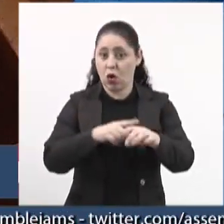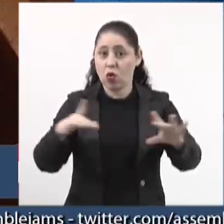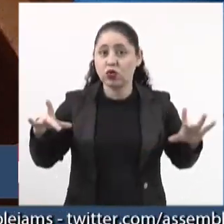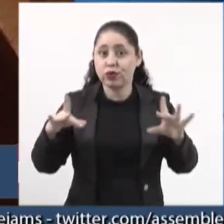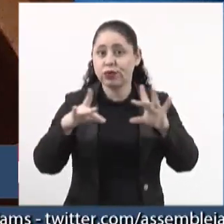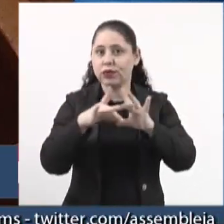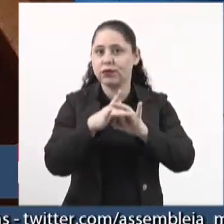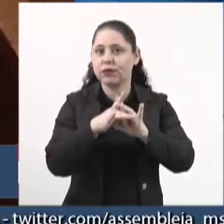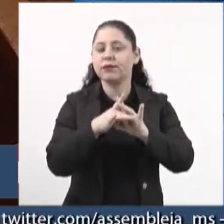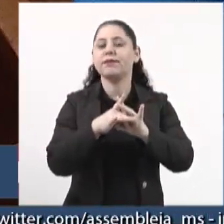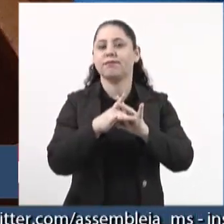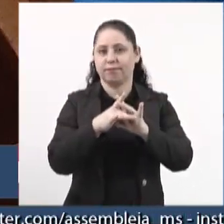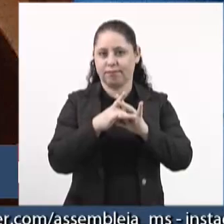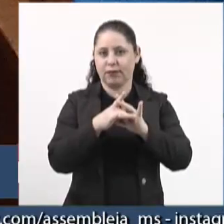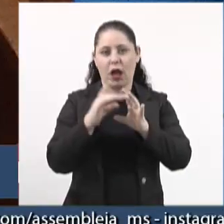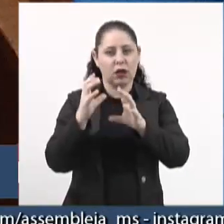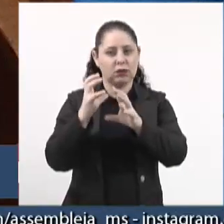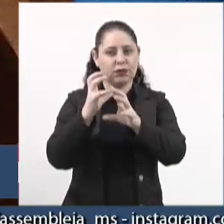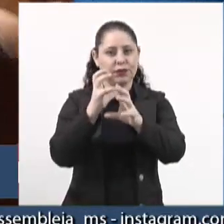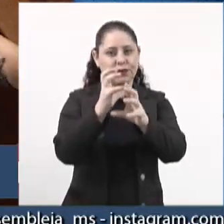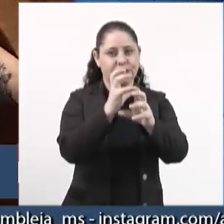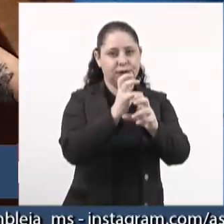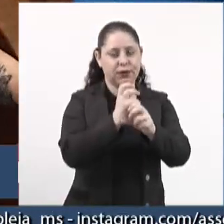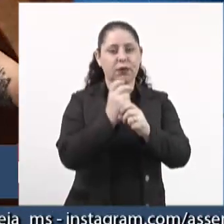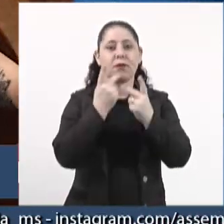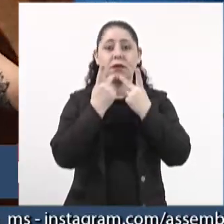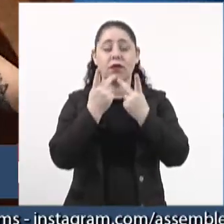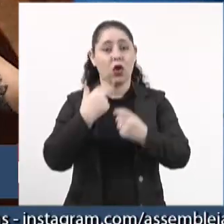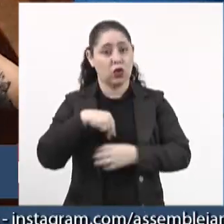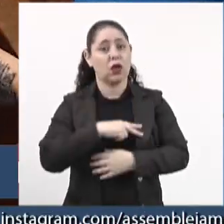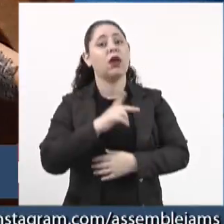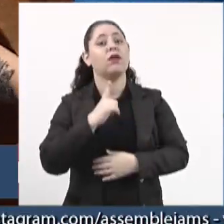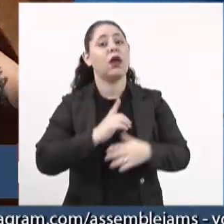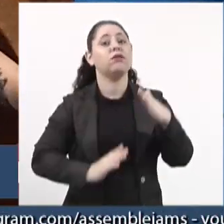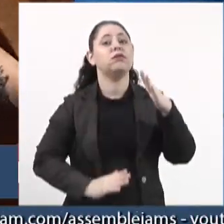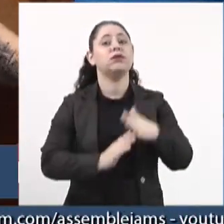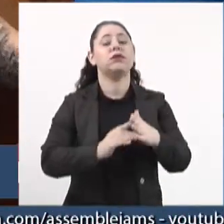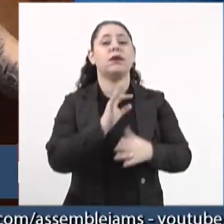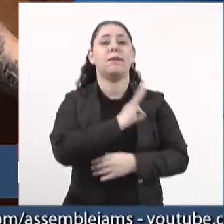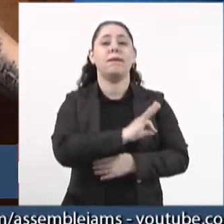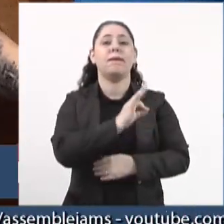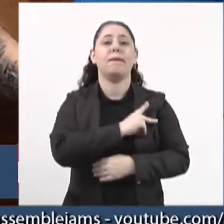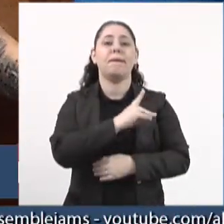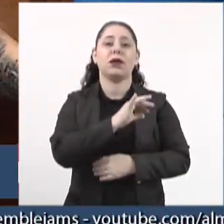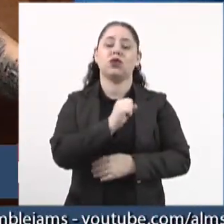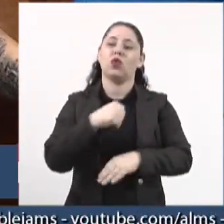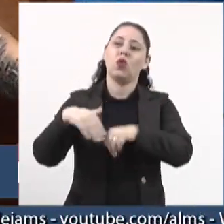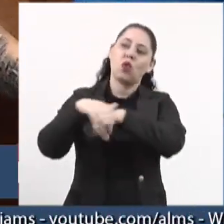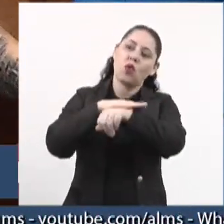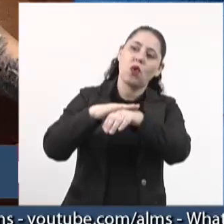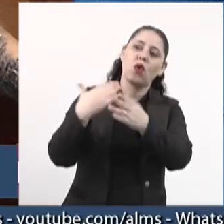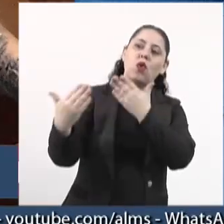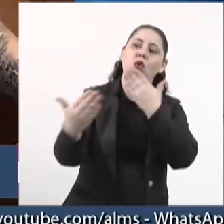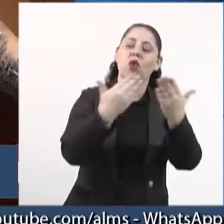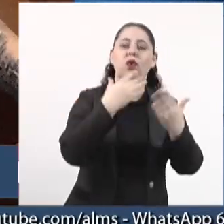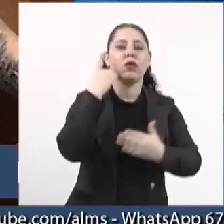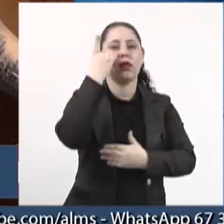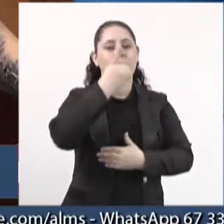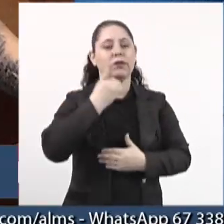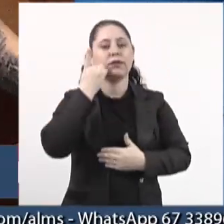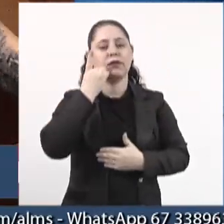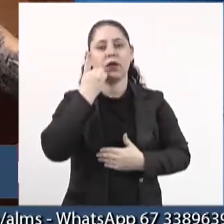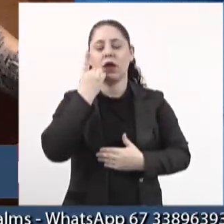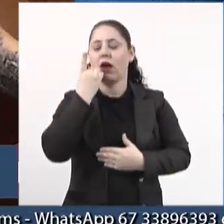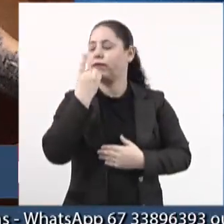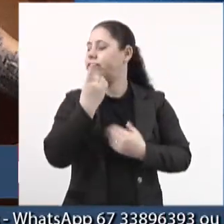juntar na somatória para falar que a gente recebe esse piso. Por isso, eu vim, conversei com alguns deputados e é